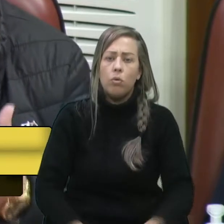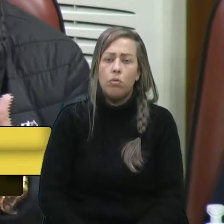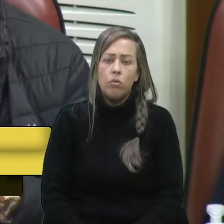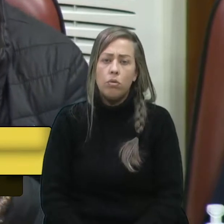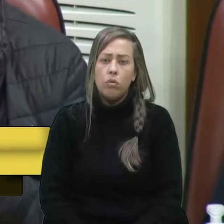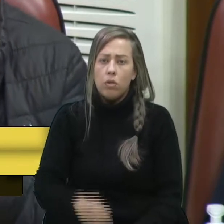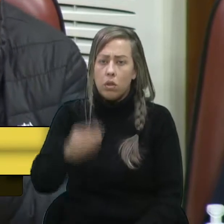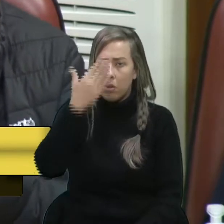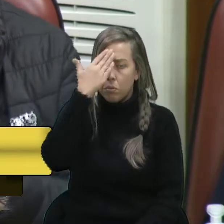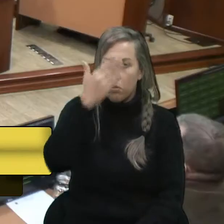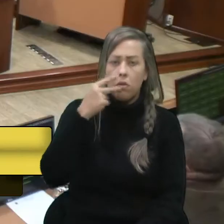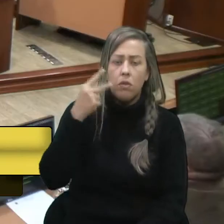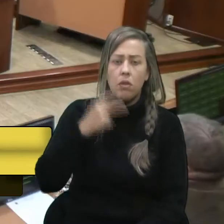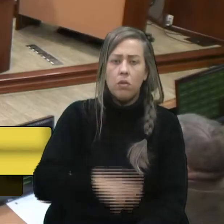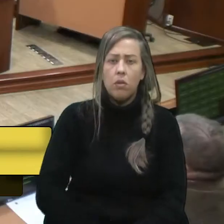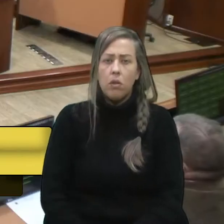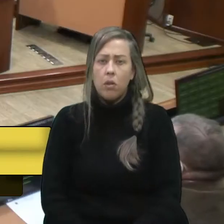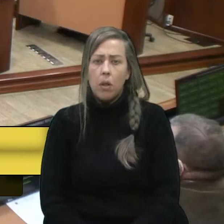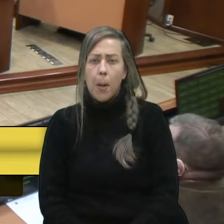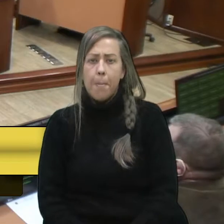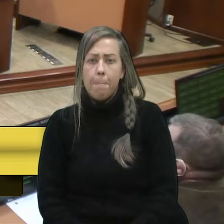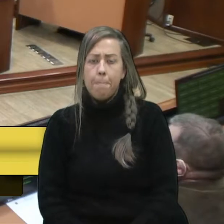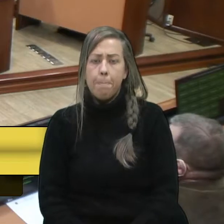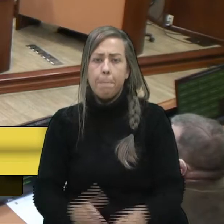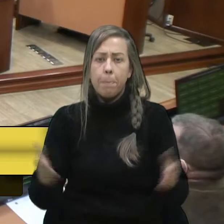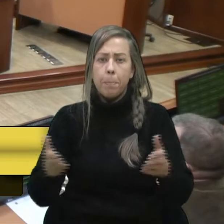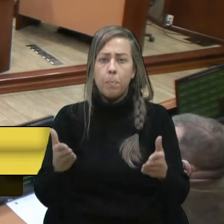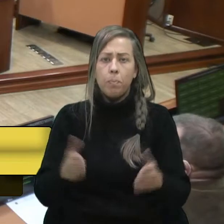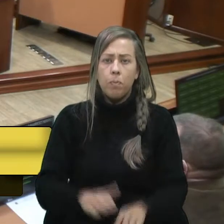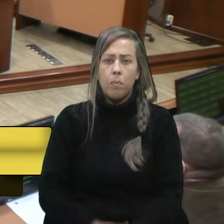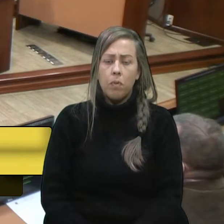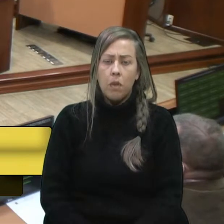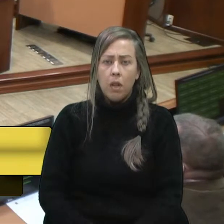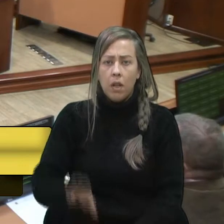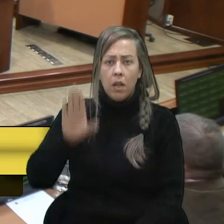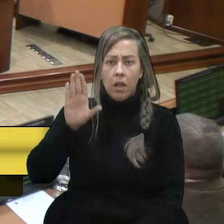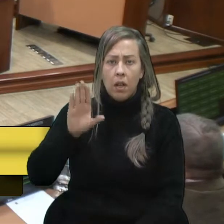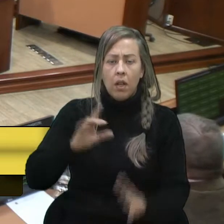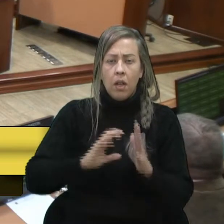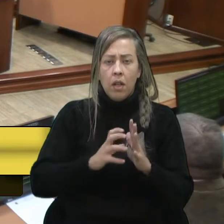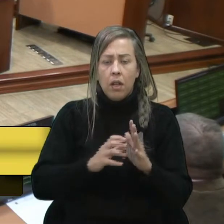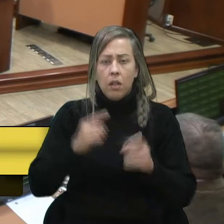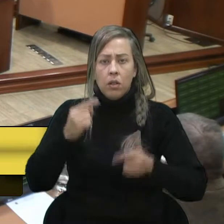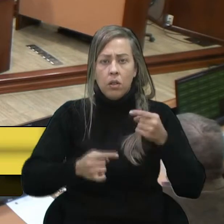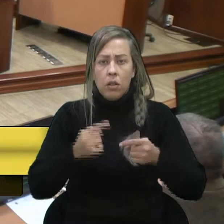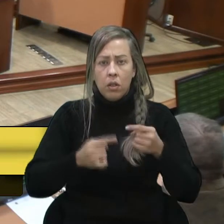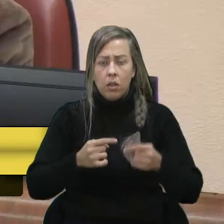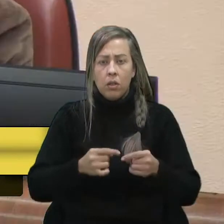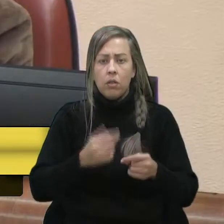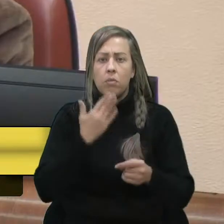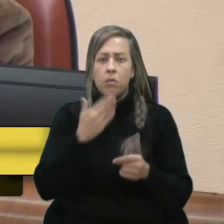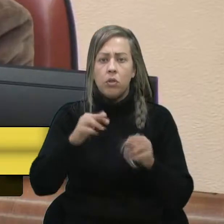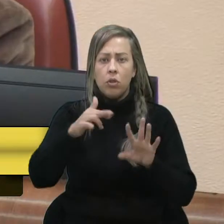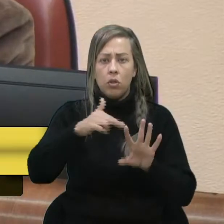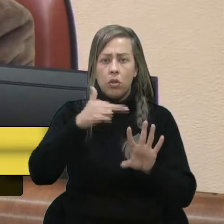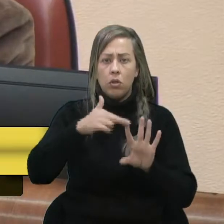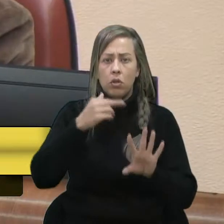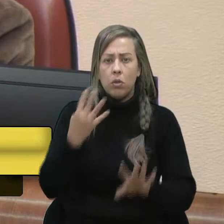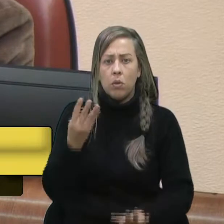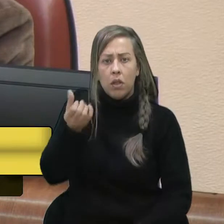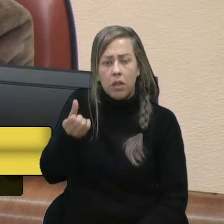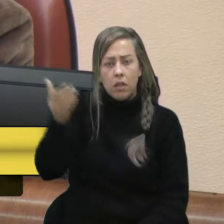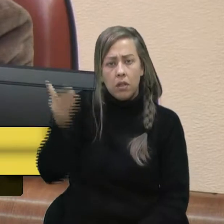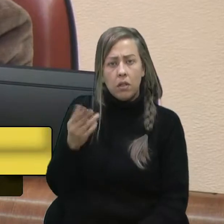Muito obrigado, vereador. Questão de ordem, então o novo está em declaração de líder em discussão do requerimento 46